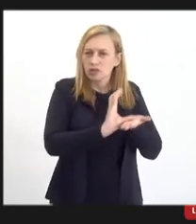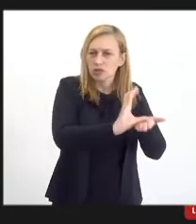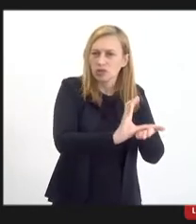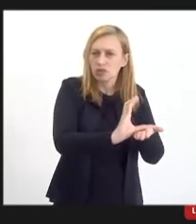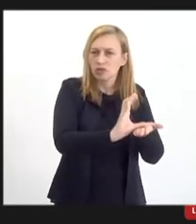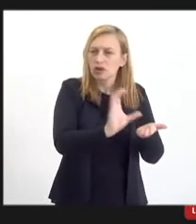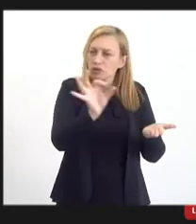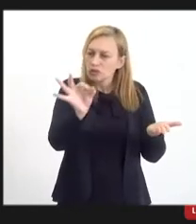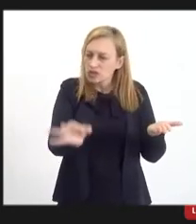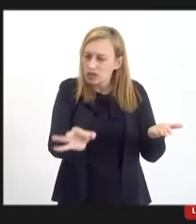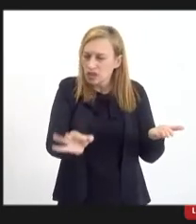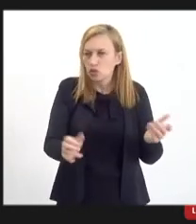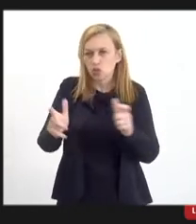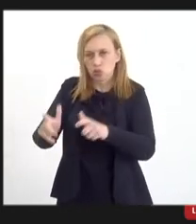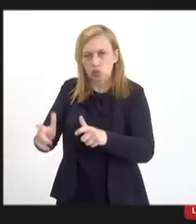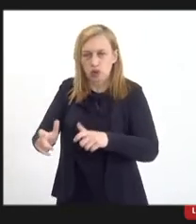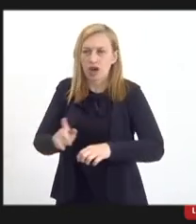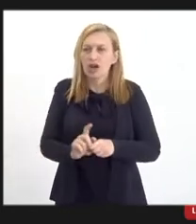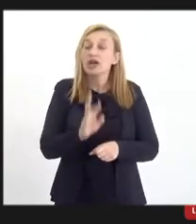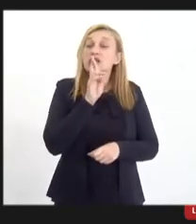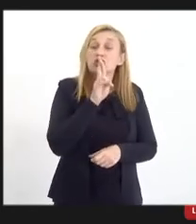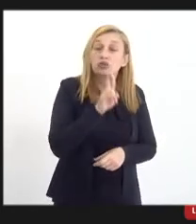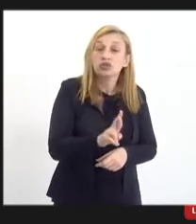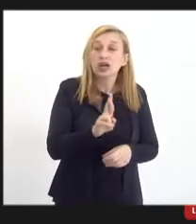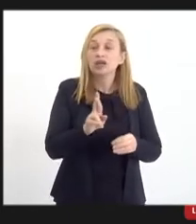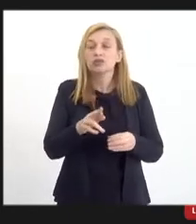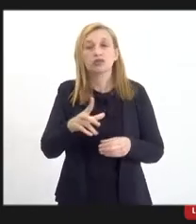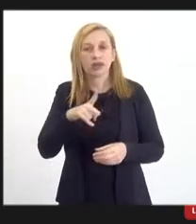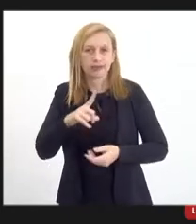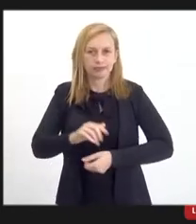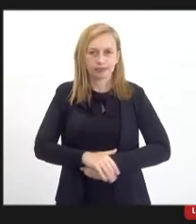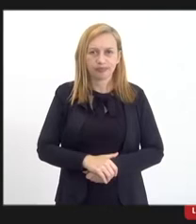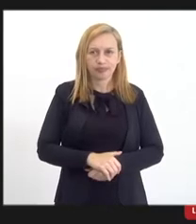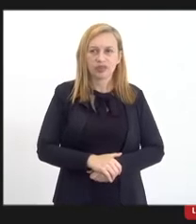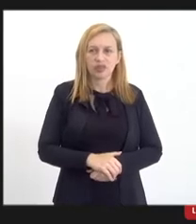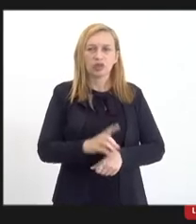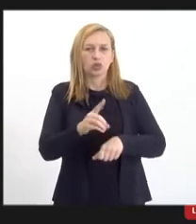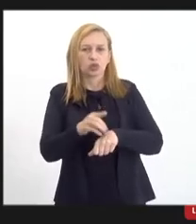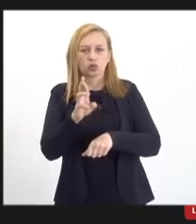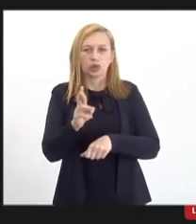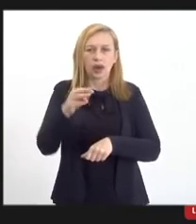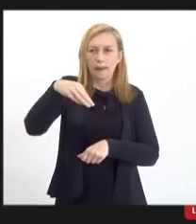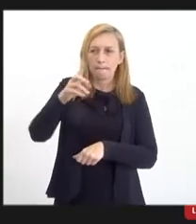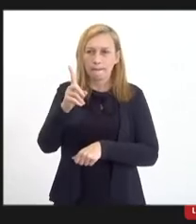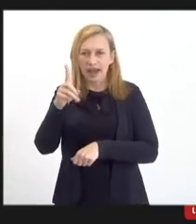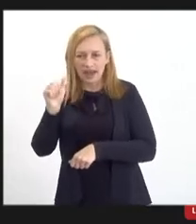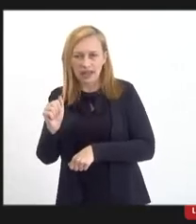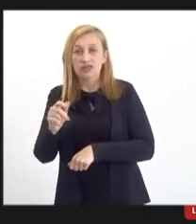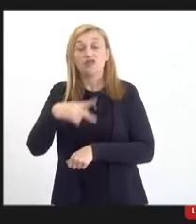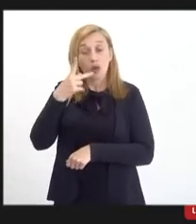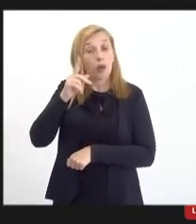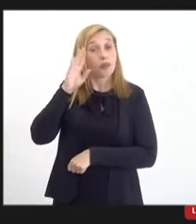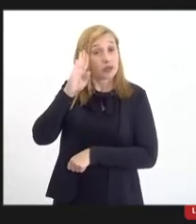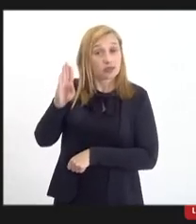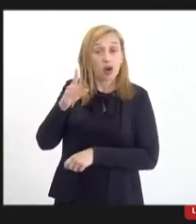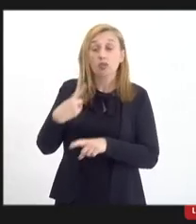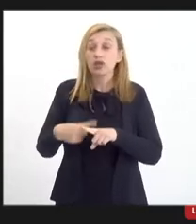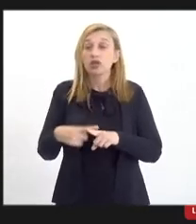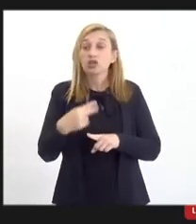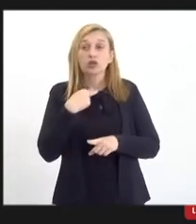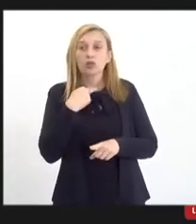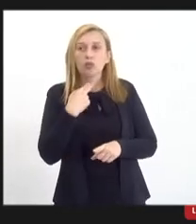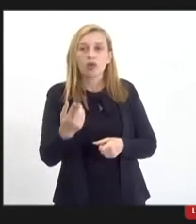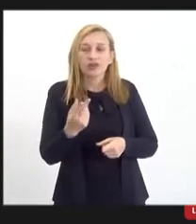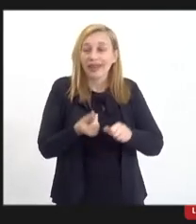segmento, né, que resultados ele traz, e o que a doutora Magda contou também é fundamental, que ele não pode